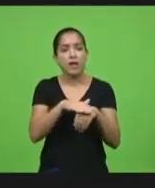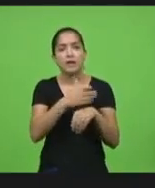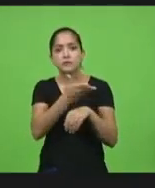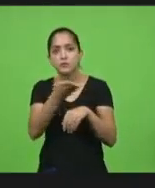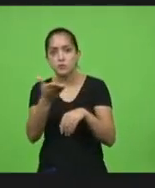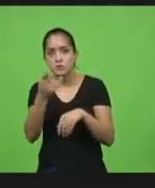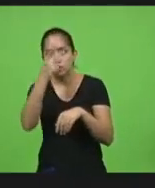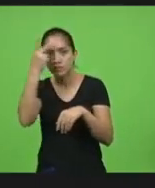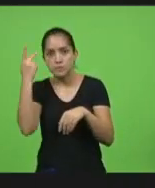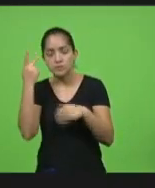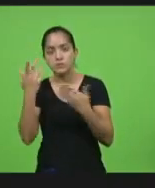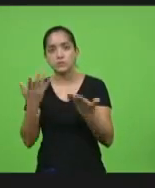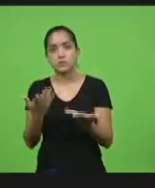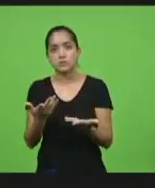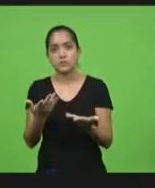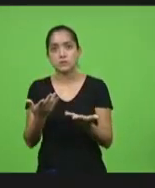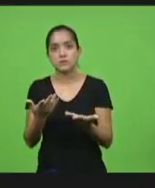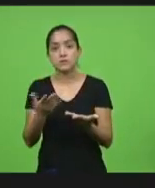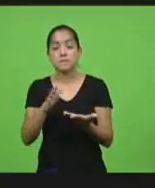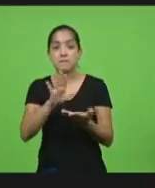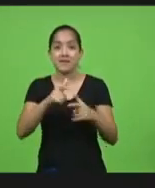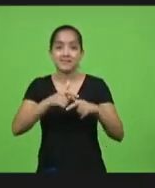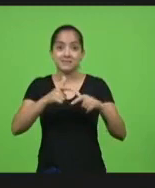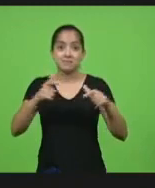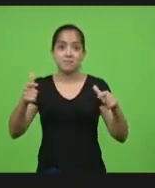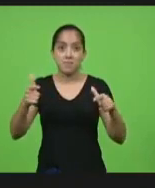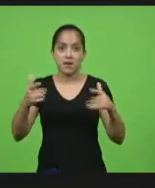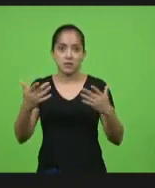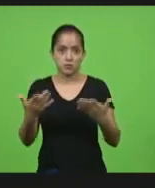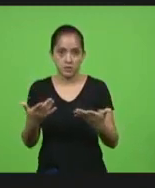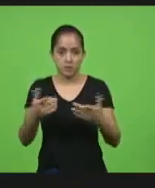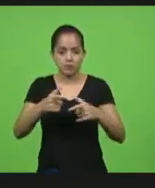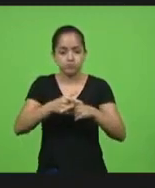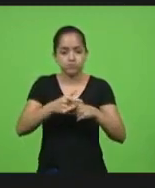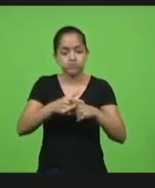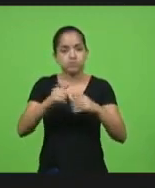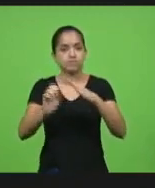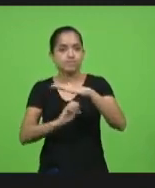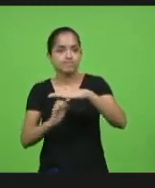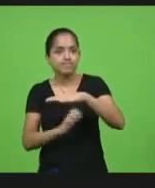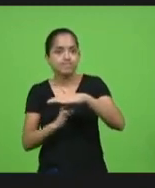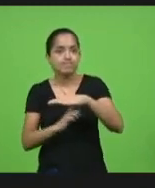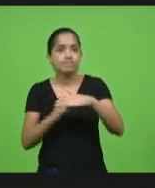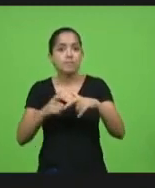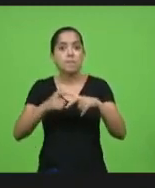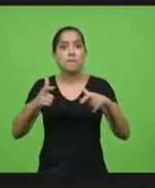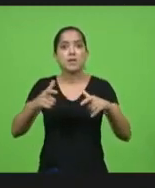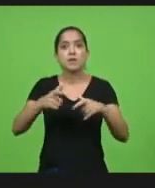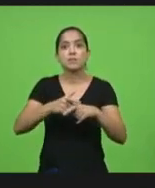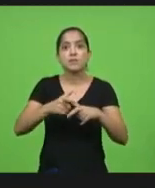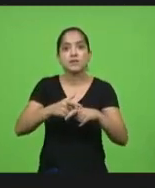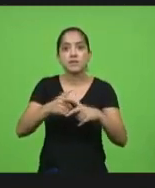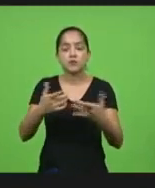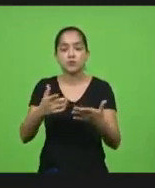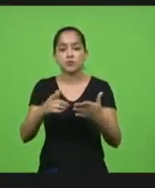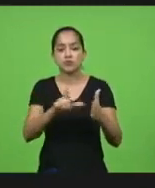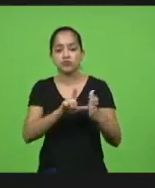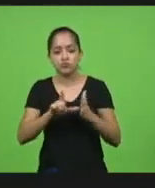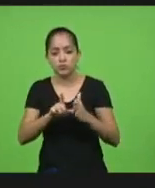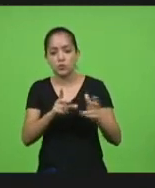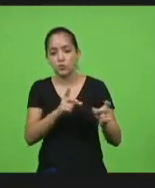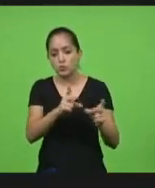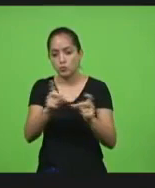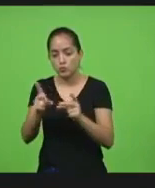e a grande maioria dos micro empresários dos pequenos empresários do comércio e do